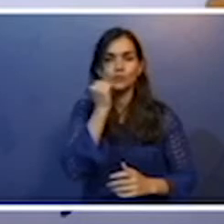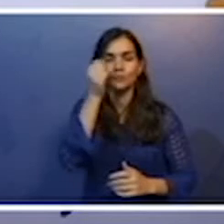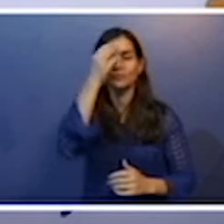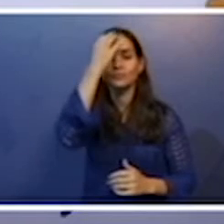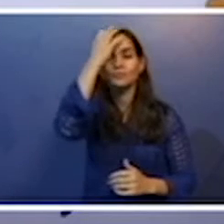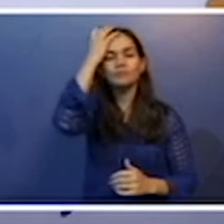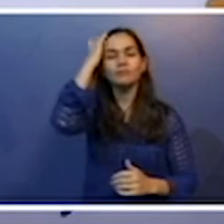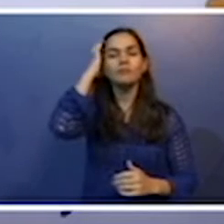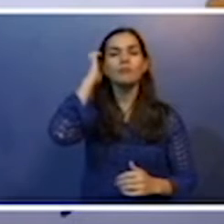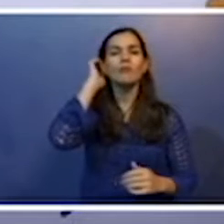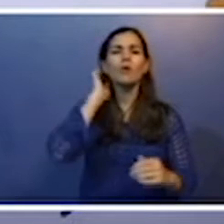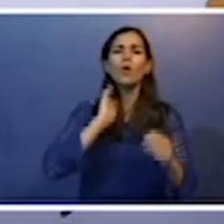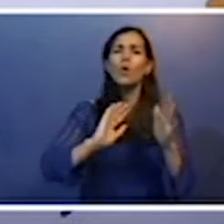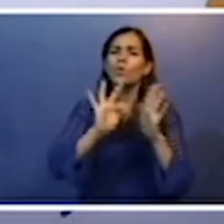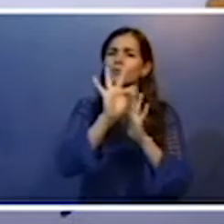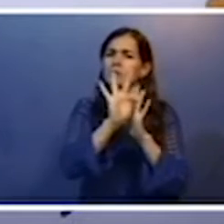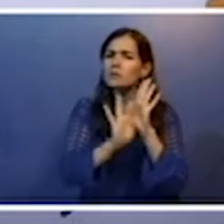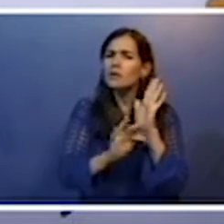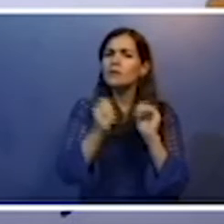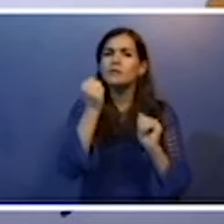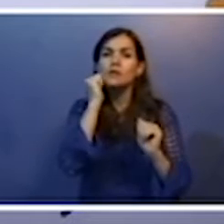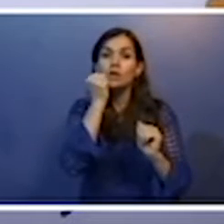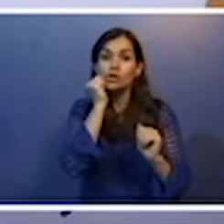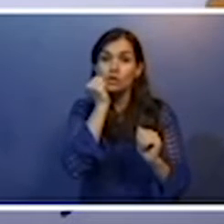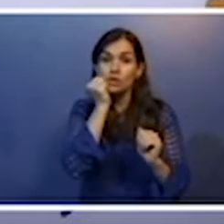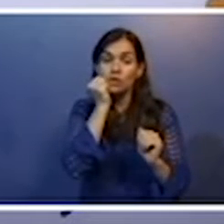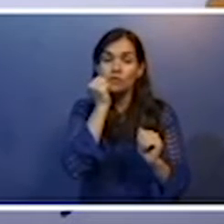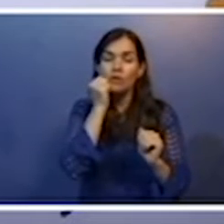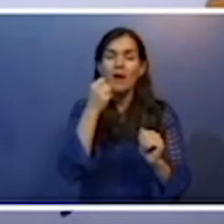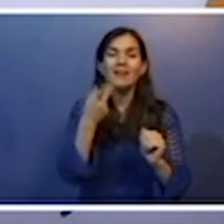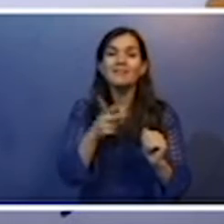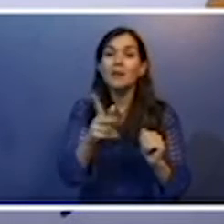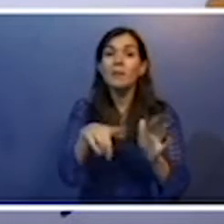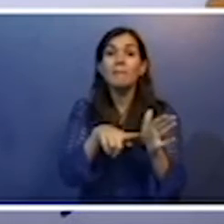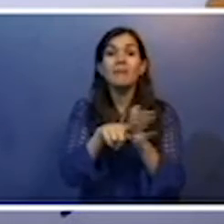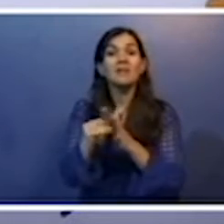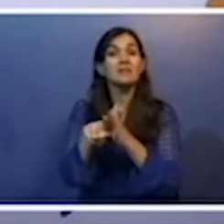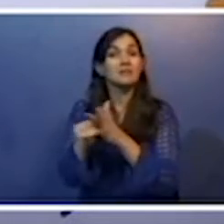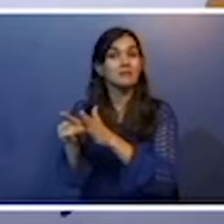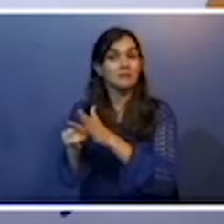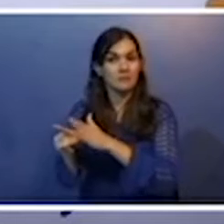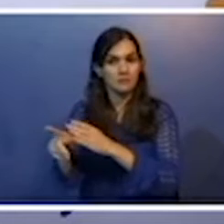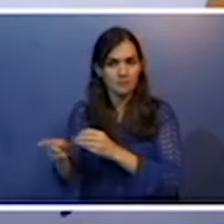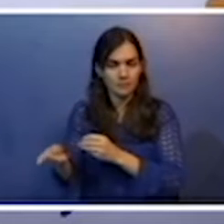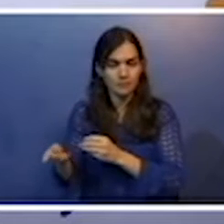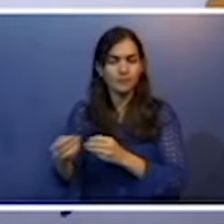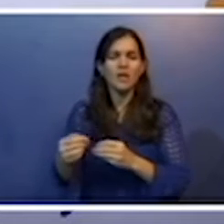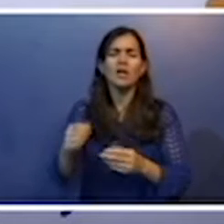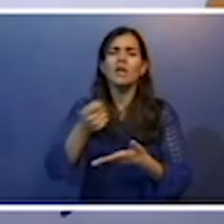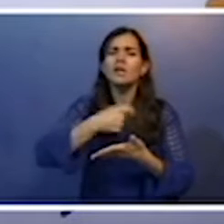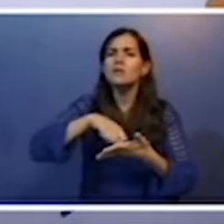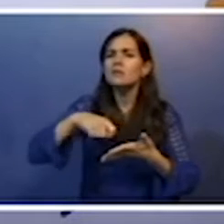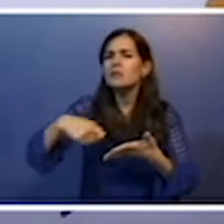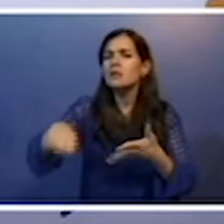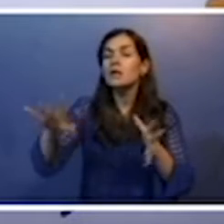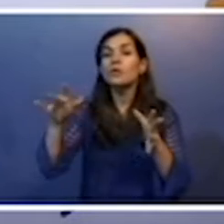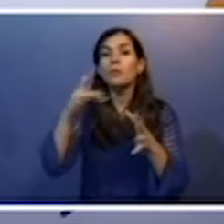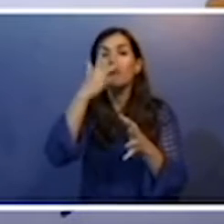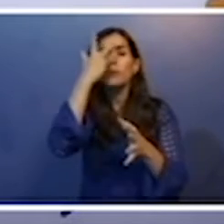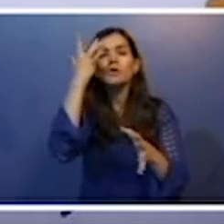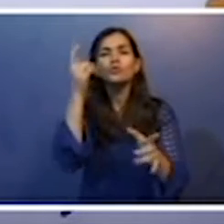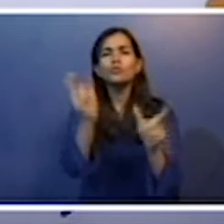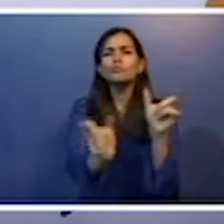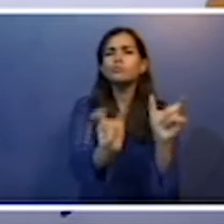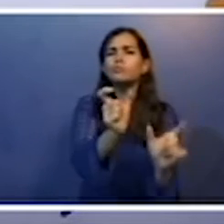Os textos científicos são resultados de pesquisas, viu? Eles são escritos por especialistas